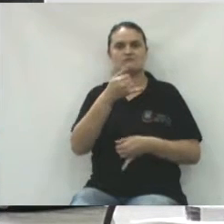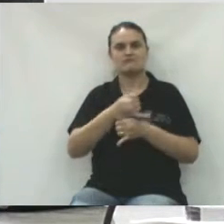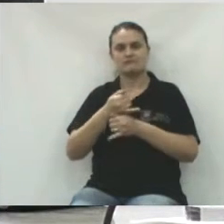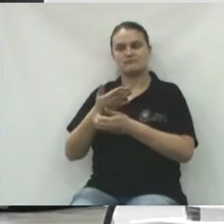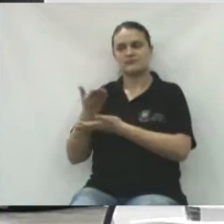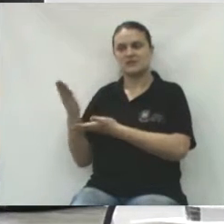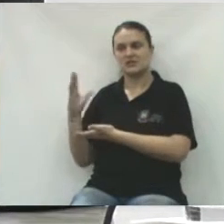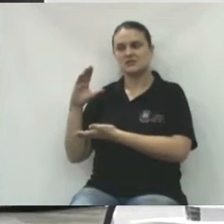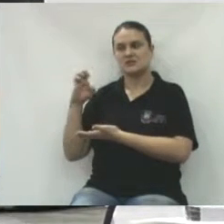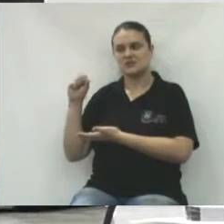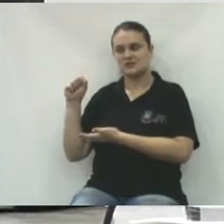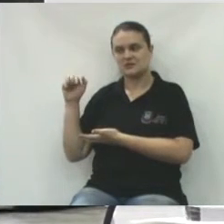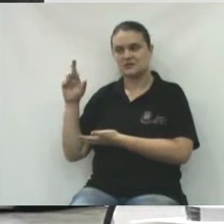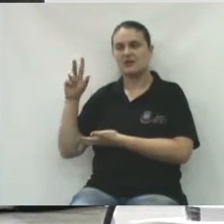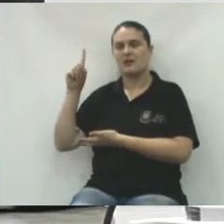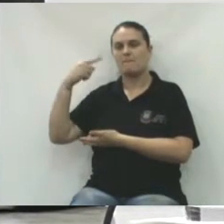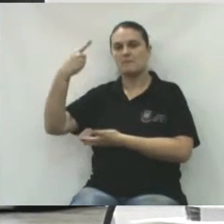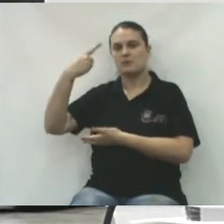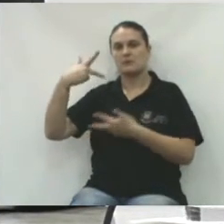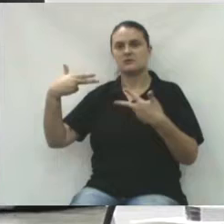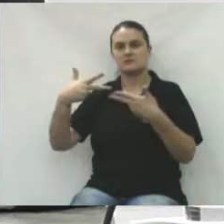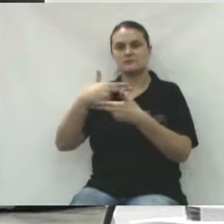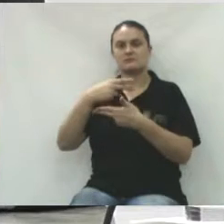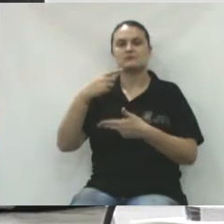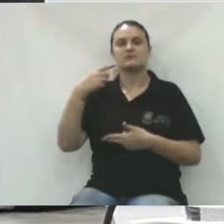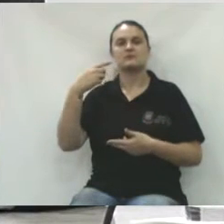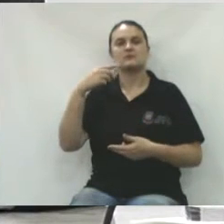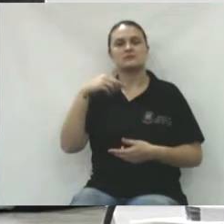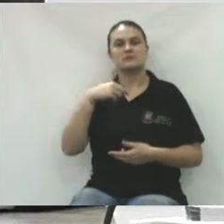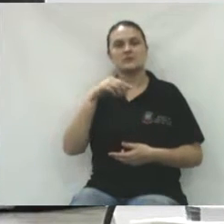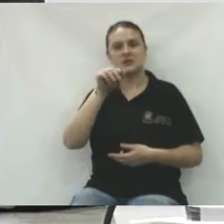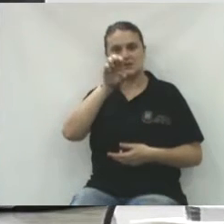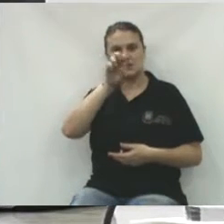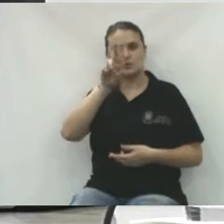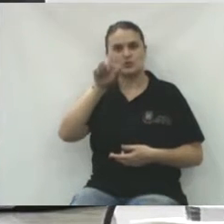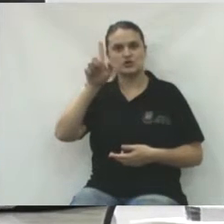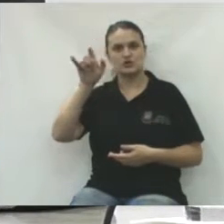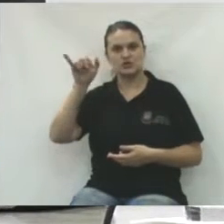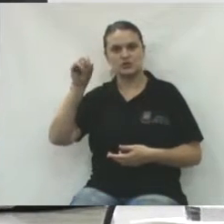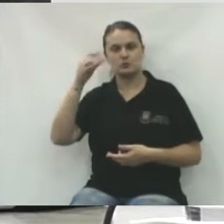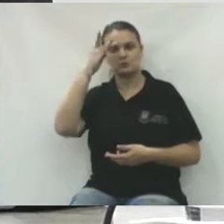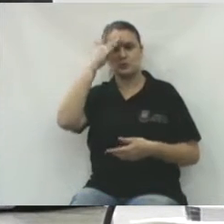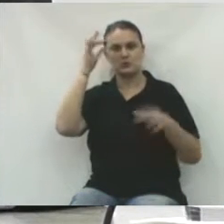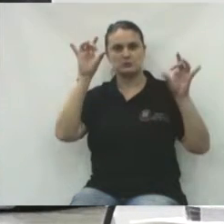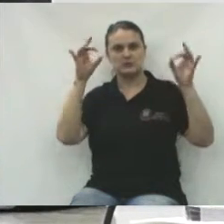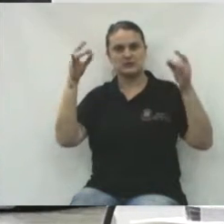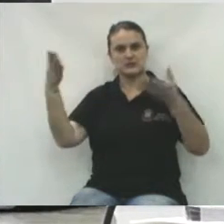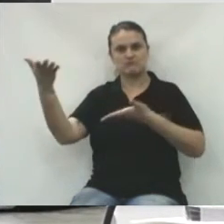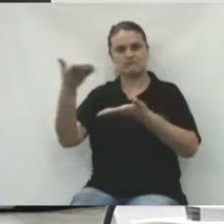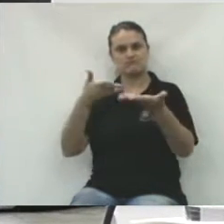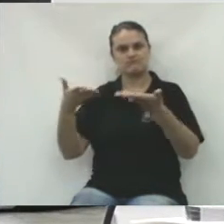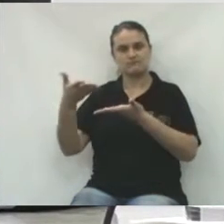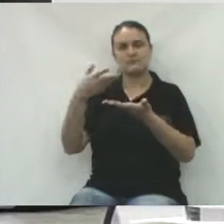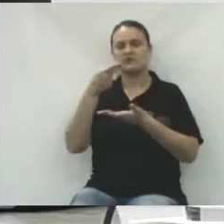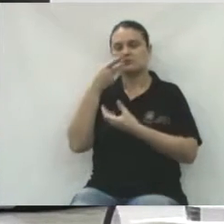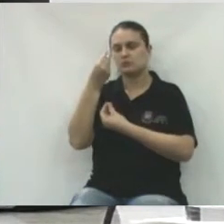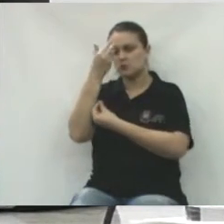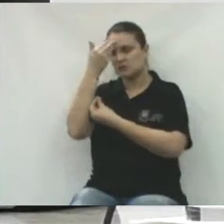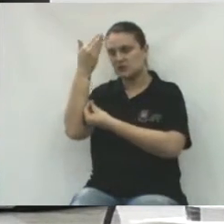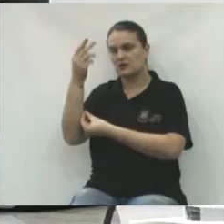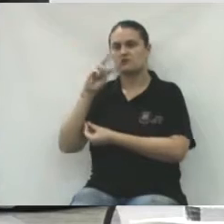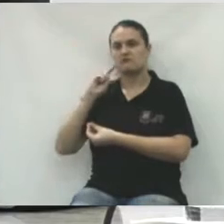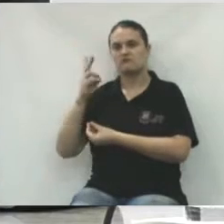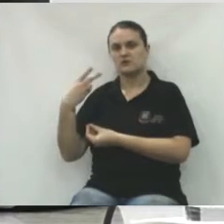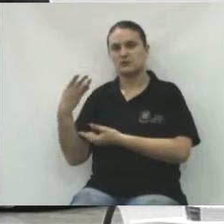diretoria, como é o presidente, o César Pinotti aí como primeiro tesoureiro, o Eugênio, o presidente de honra. Queremos